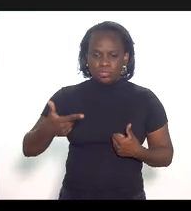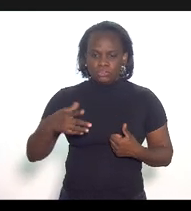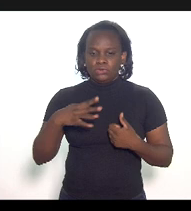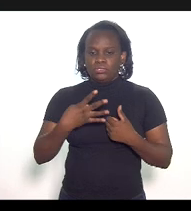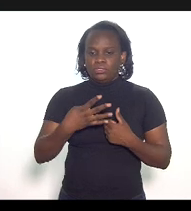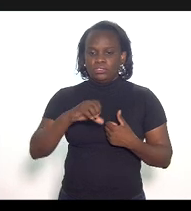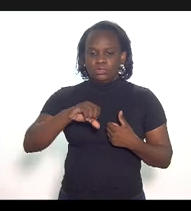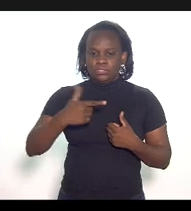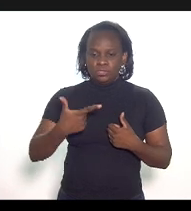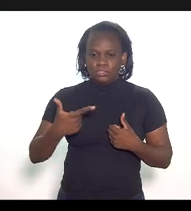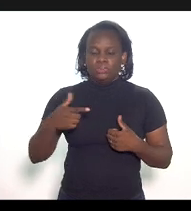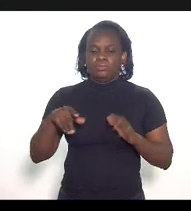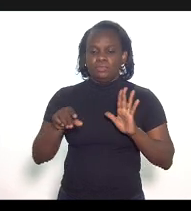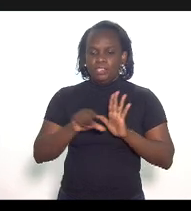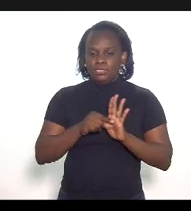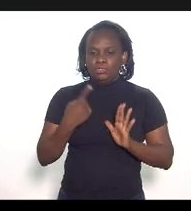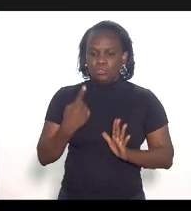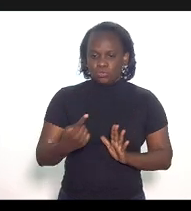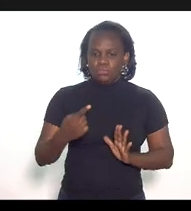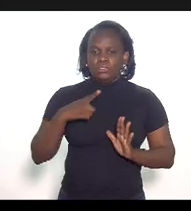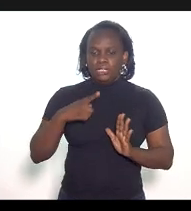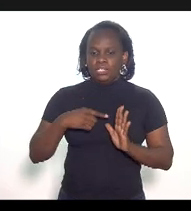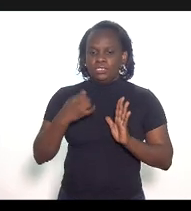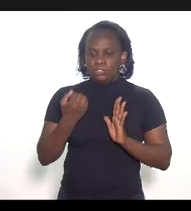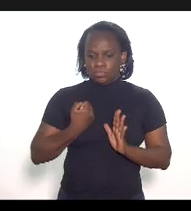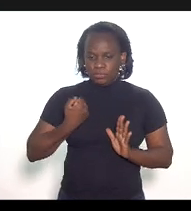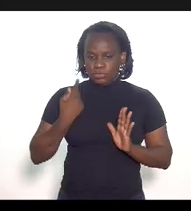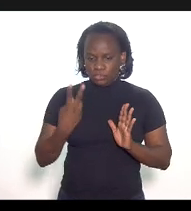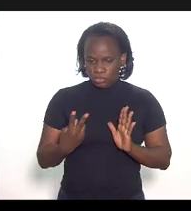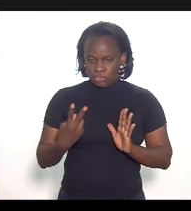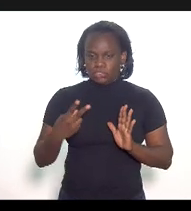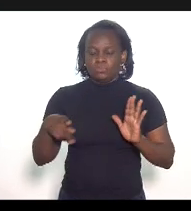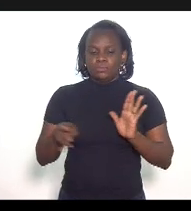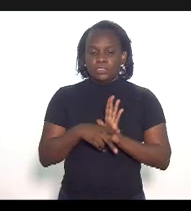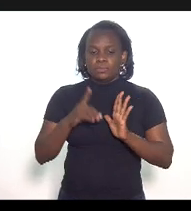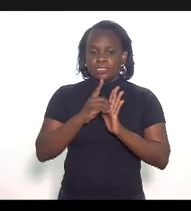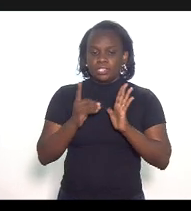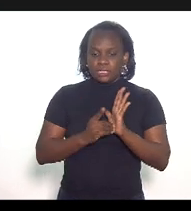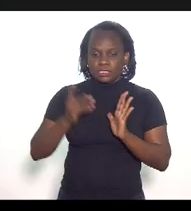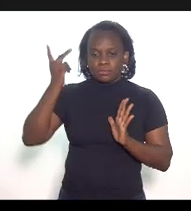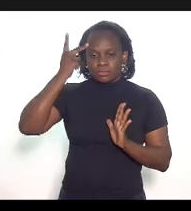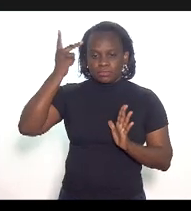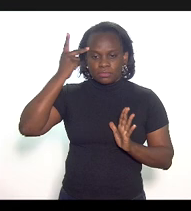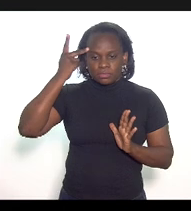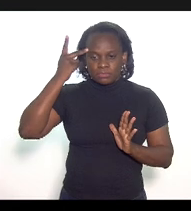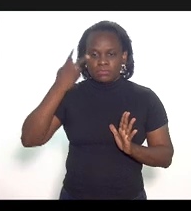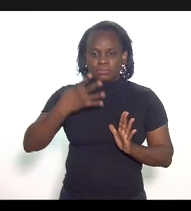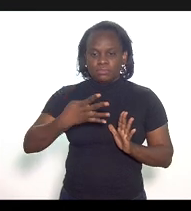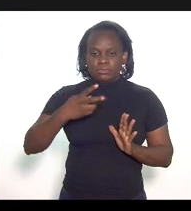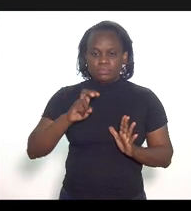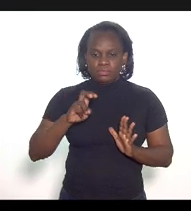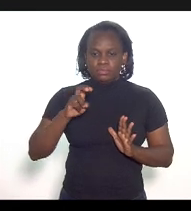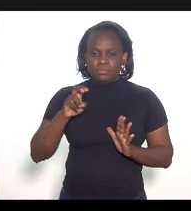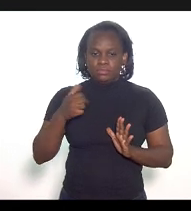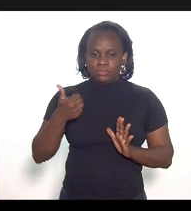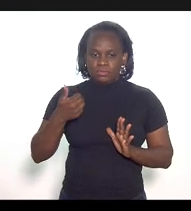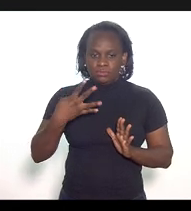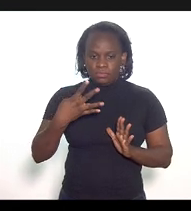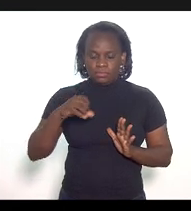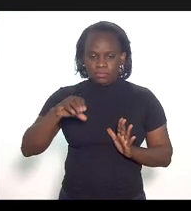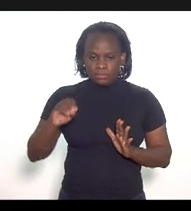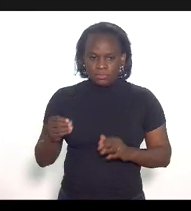429, parágrafo único, item 2, ambos do decreto paulista, 45.490